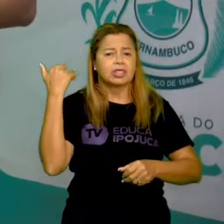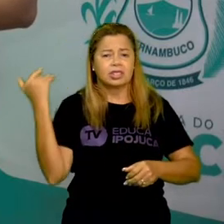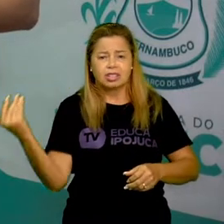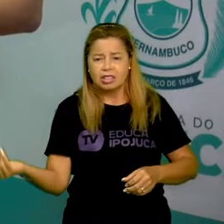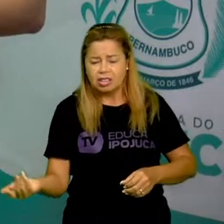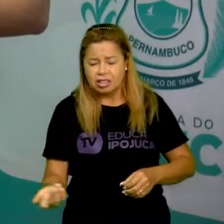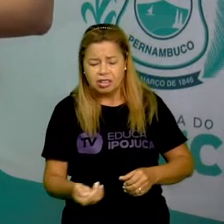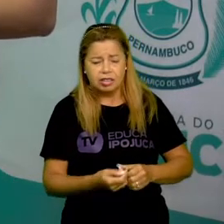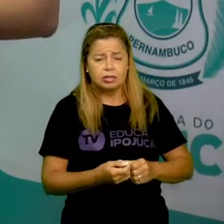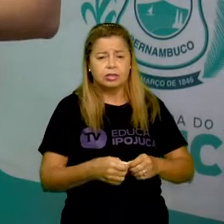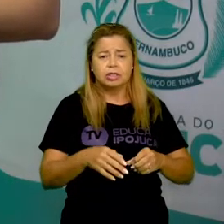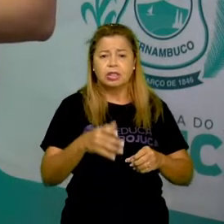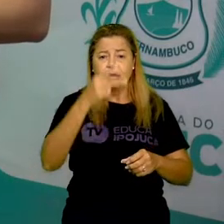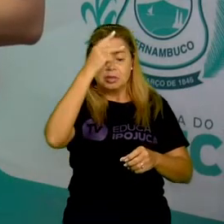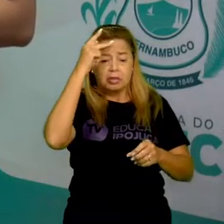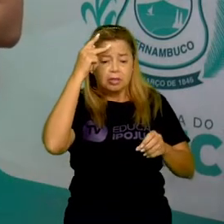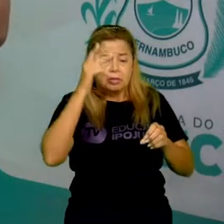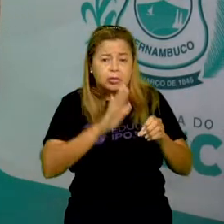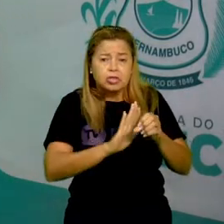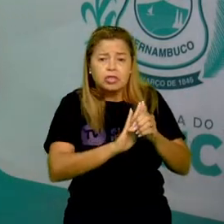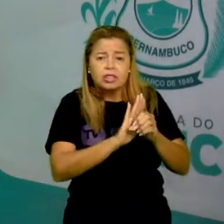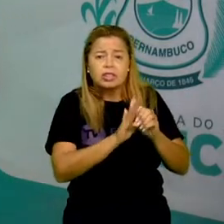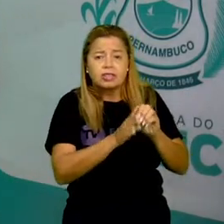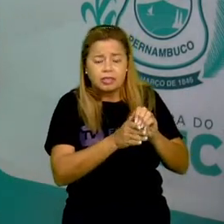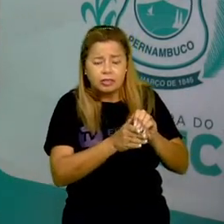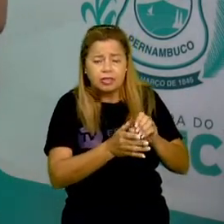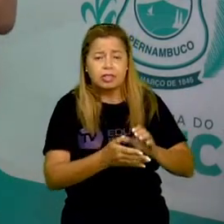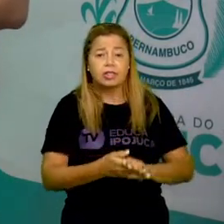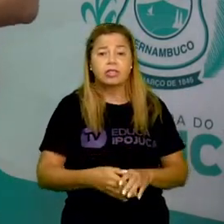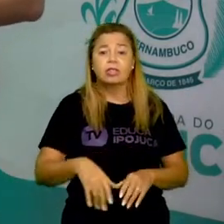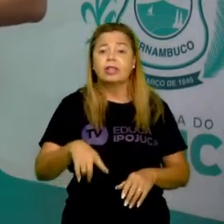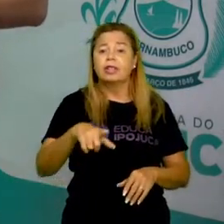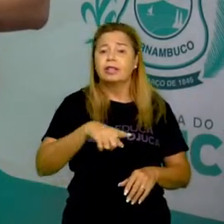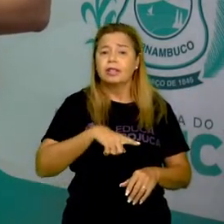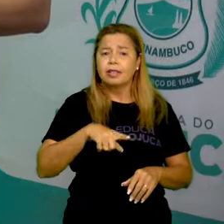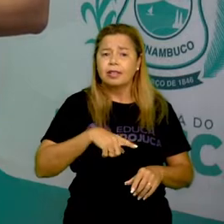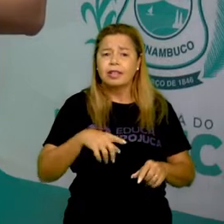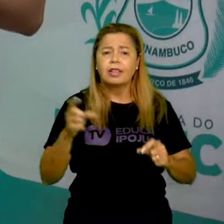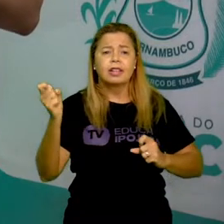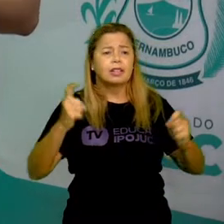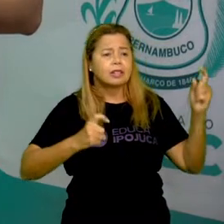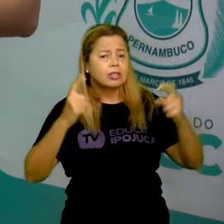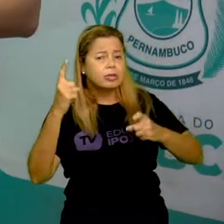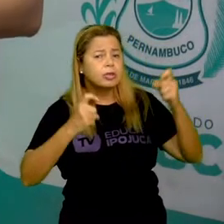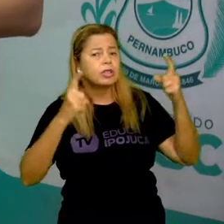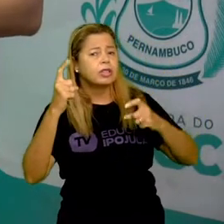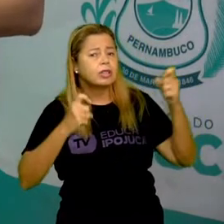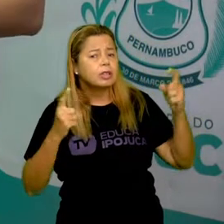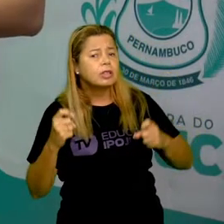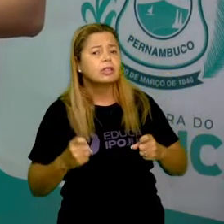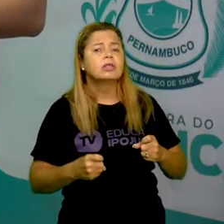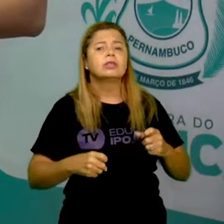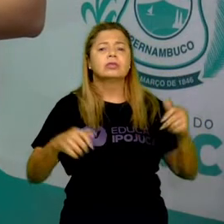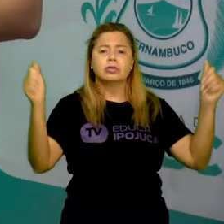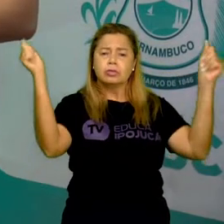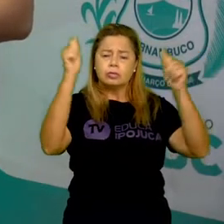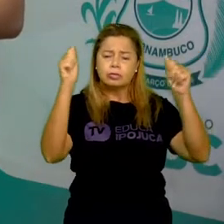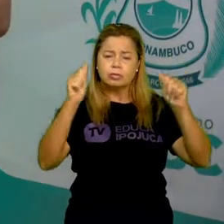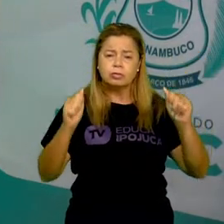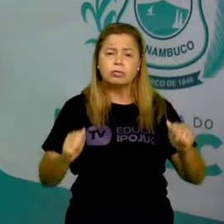homens das cavernas, nós tínhamos também a expressão de arte, a expressão artística nesta época.